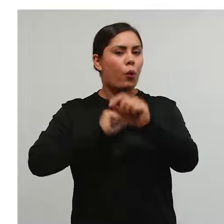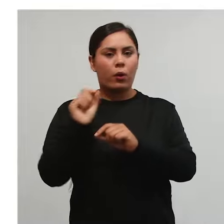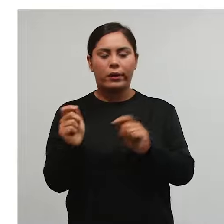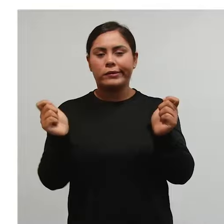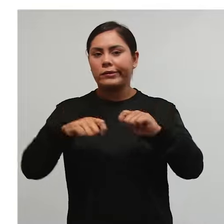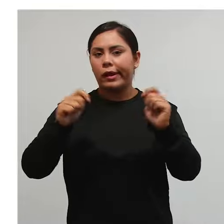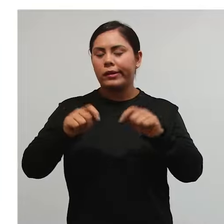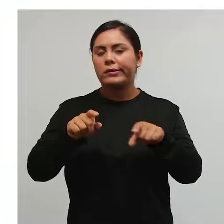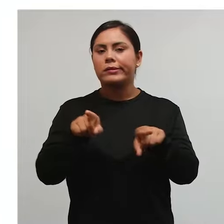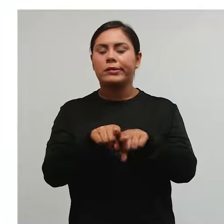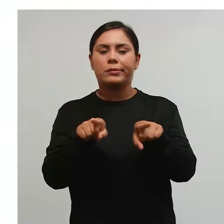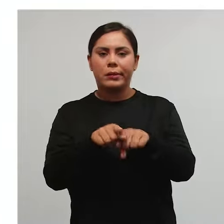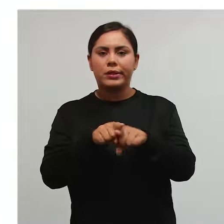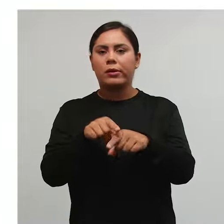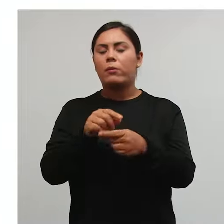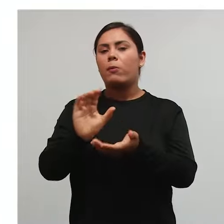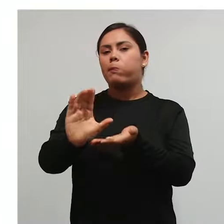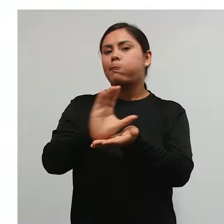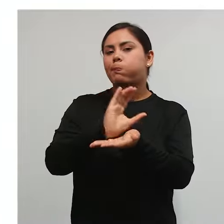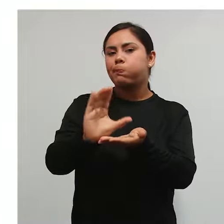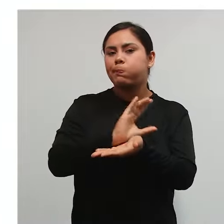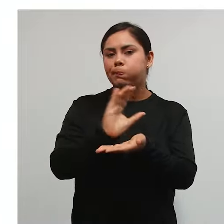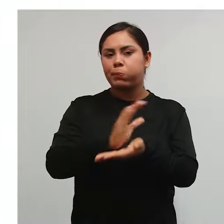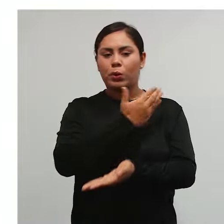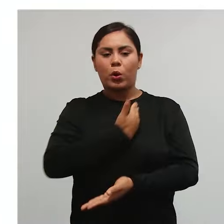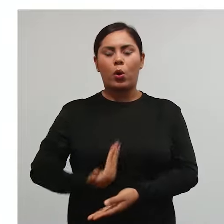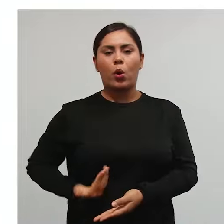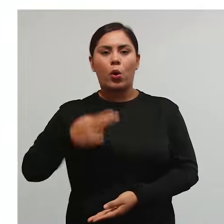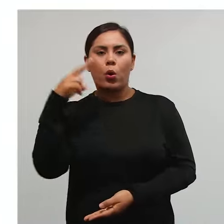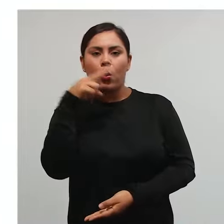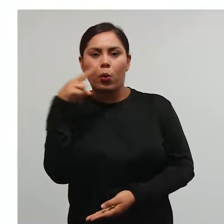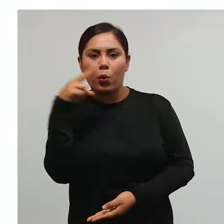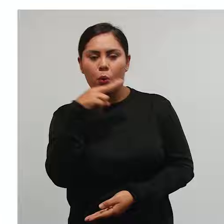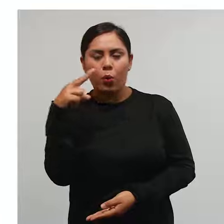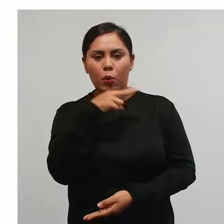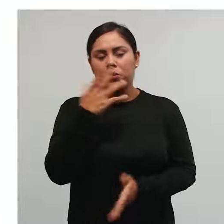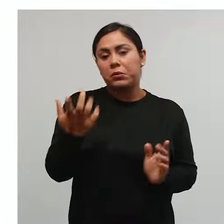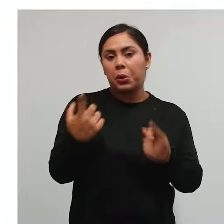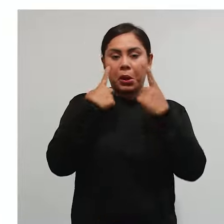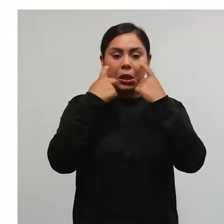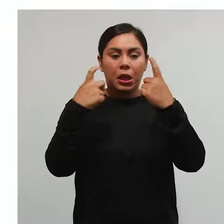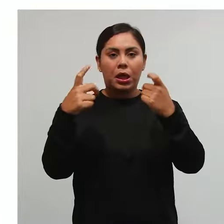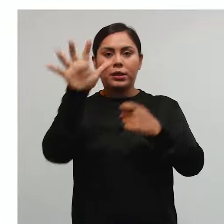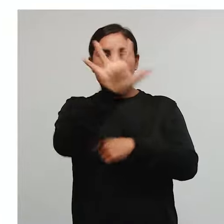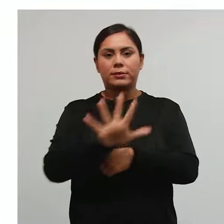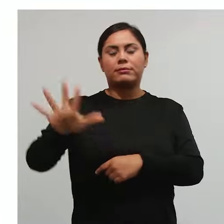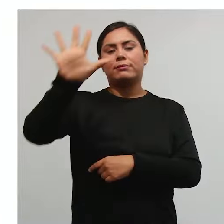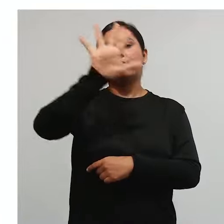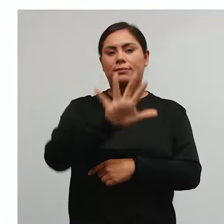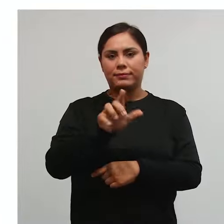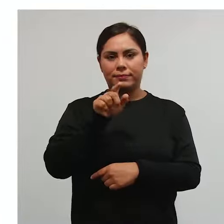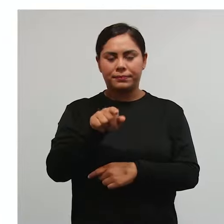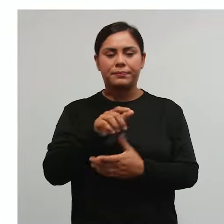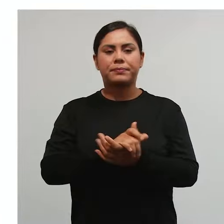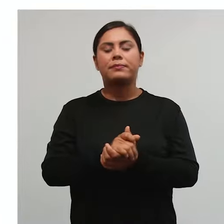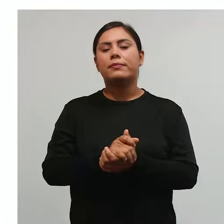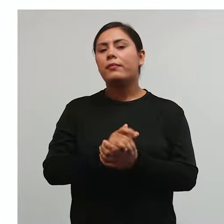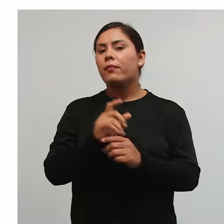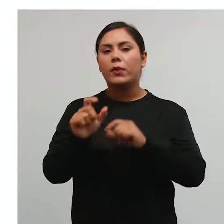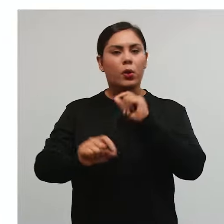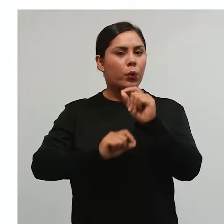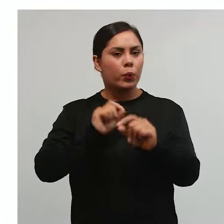investimento público urgente de relevância e interesse nacional, tá? E aí,